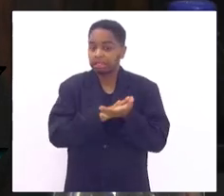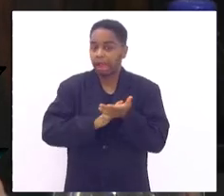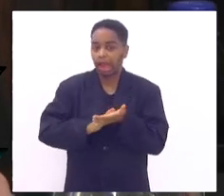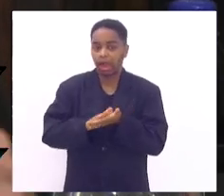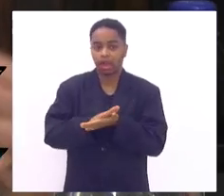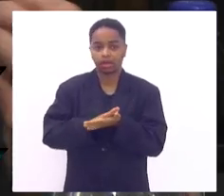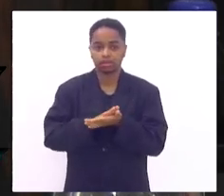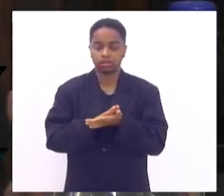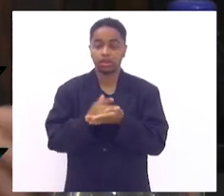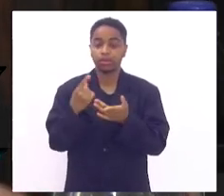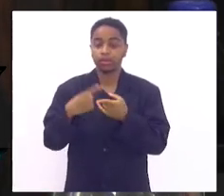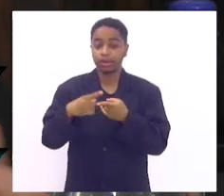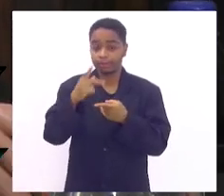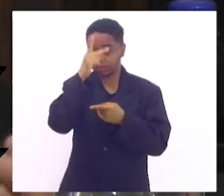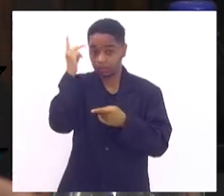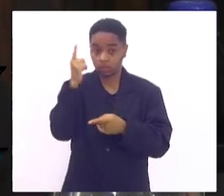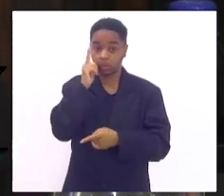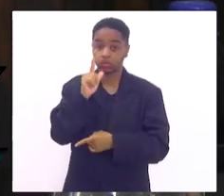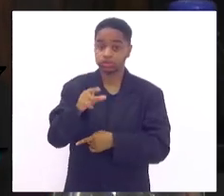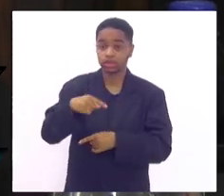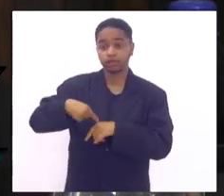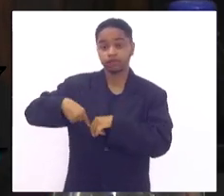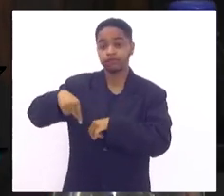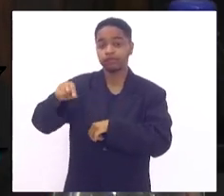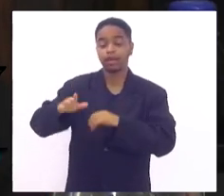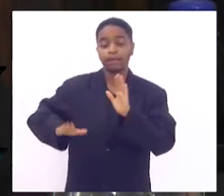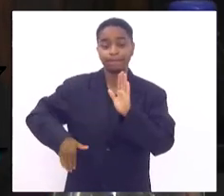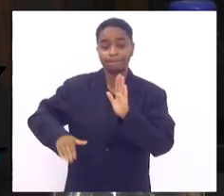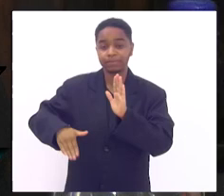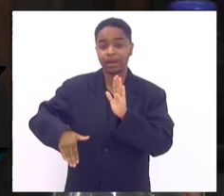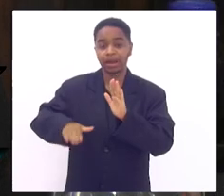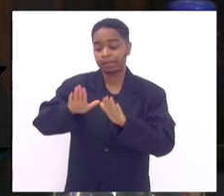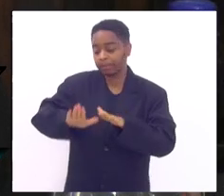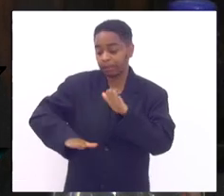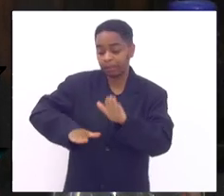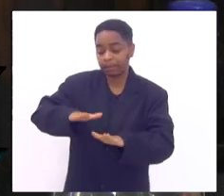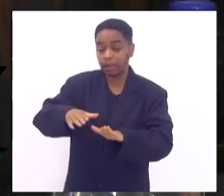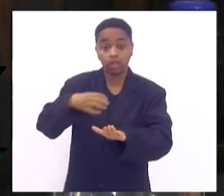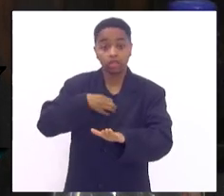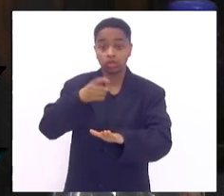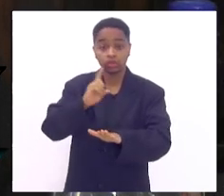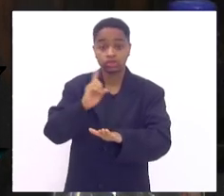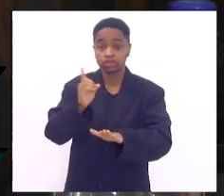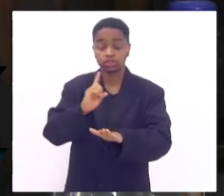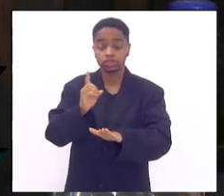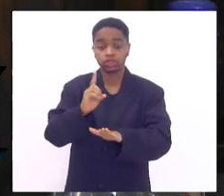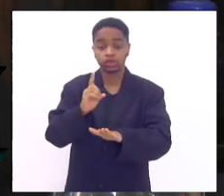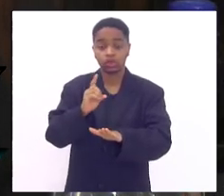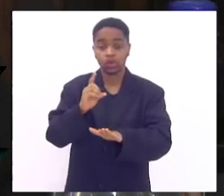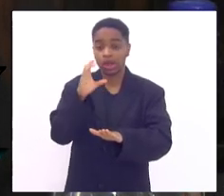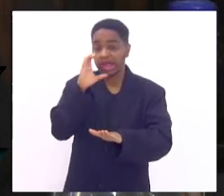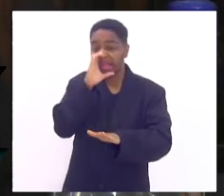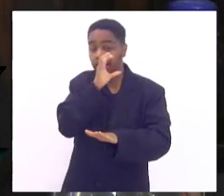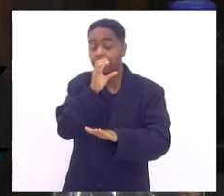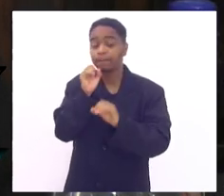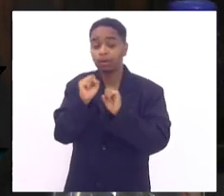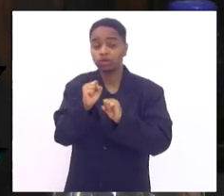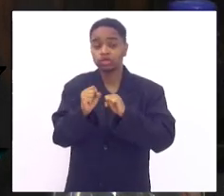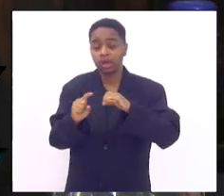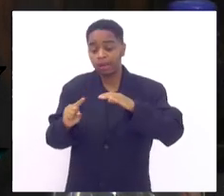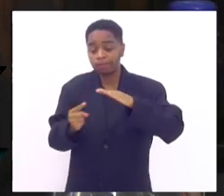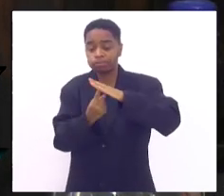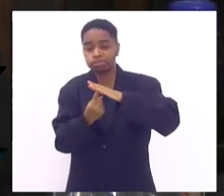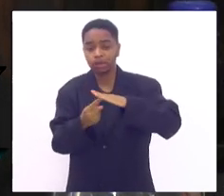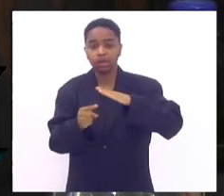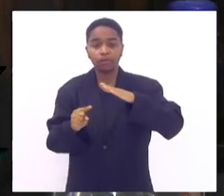capaz de ir à praia pisar na areia pisar na calçada não sentir que queimou a pele que ela perdeu a sensibilidade ela é capaz de pisar num prego numa